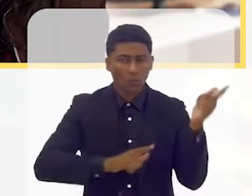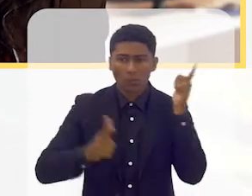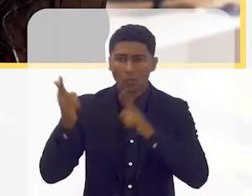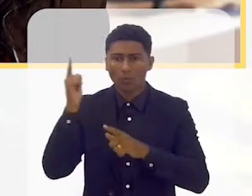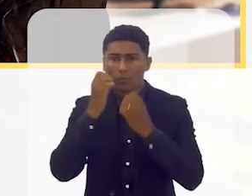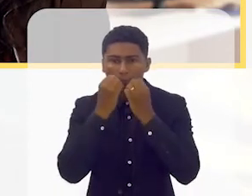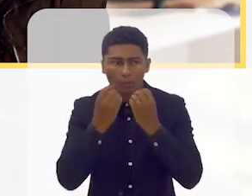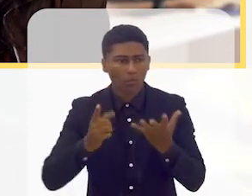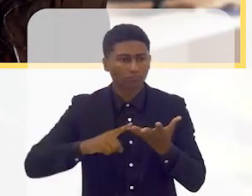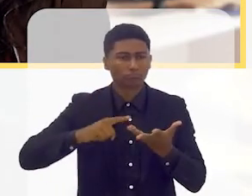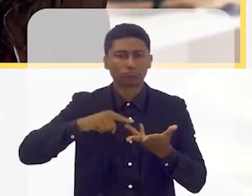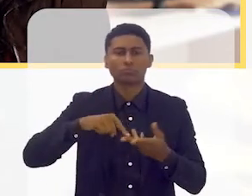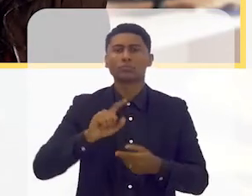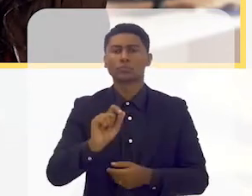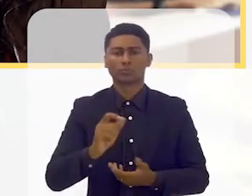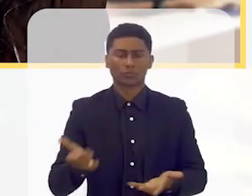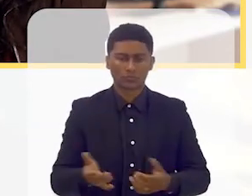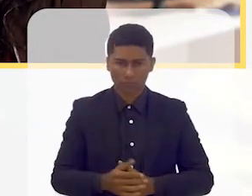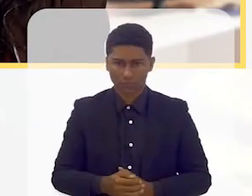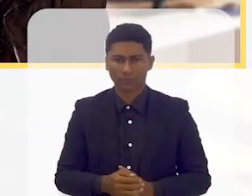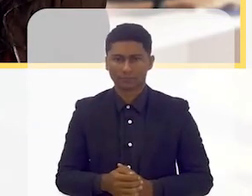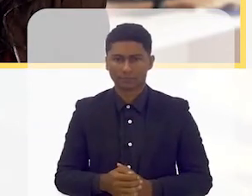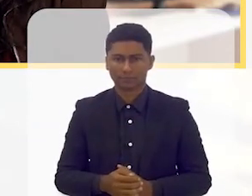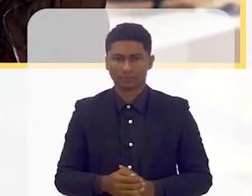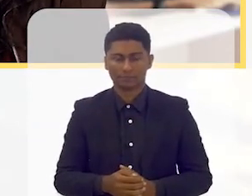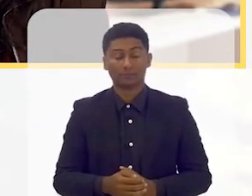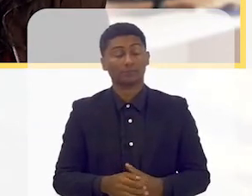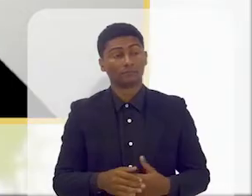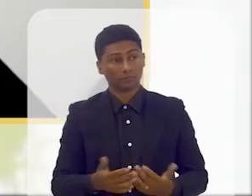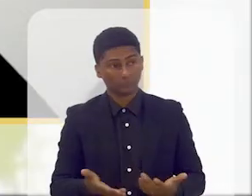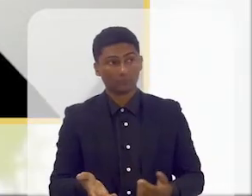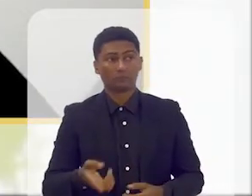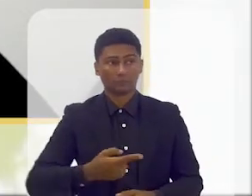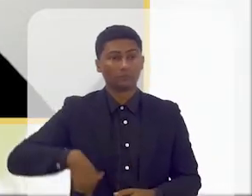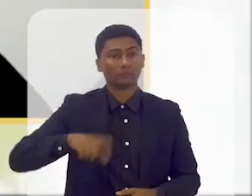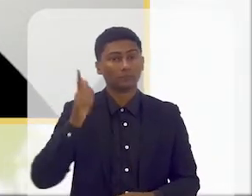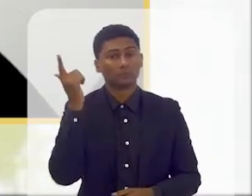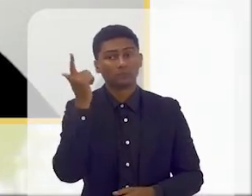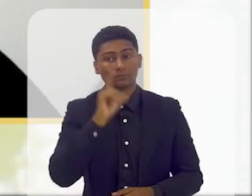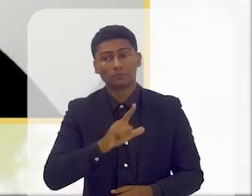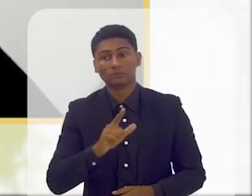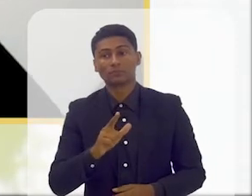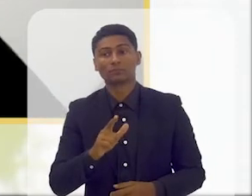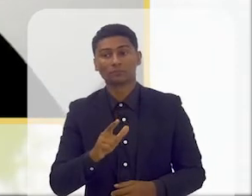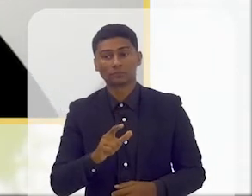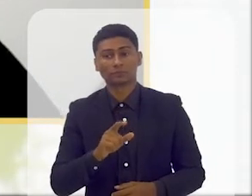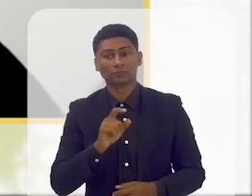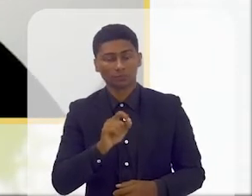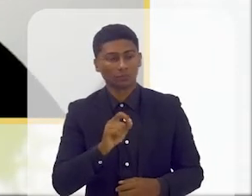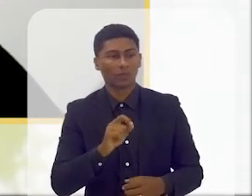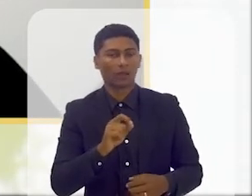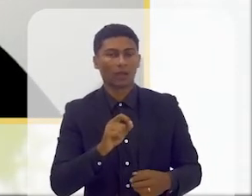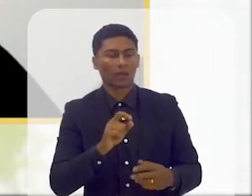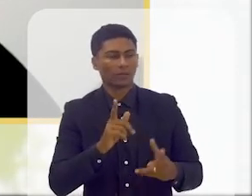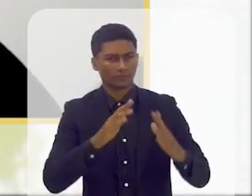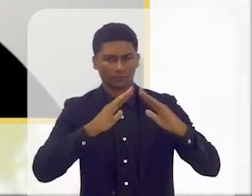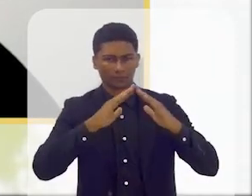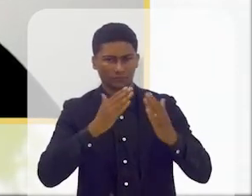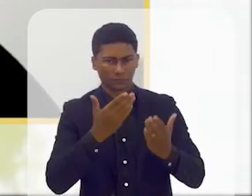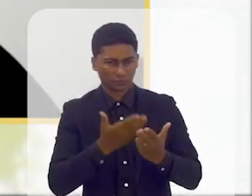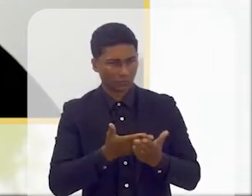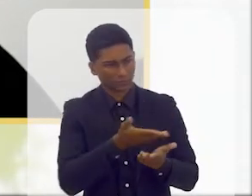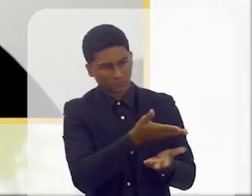obteve? Nós obtivemos muitos resultados porque temos muitas escolas,